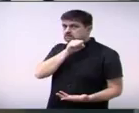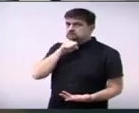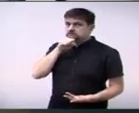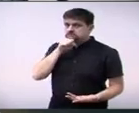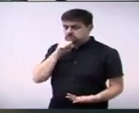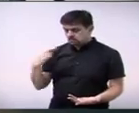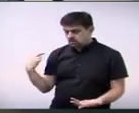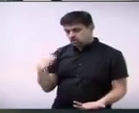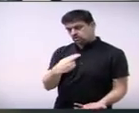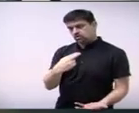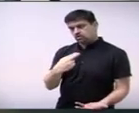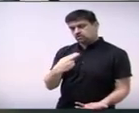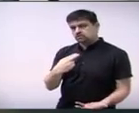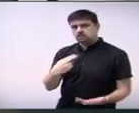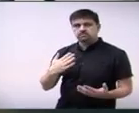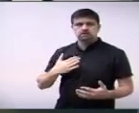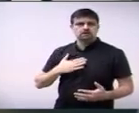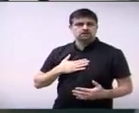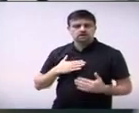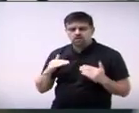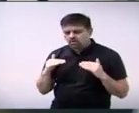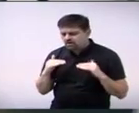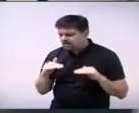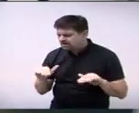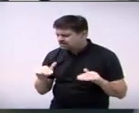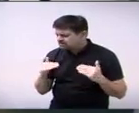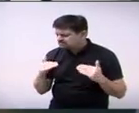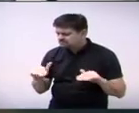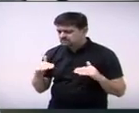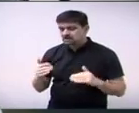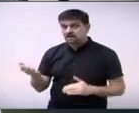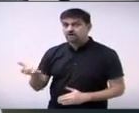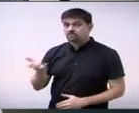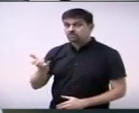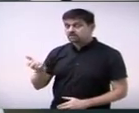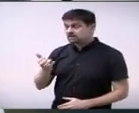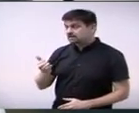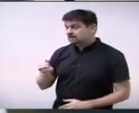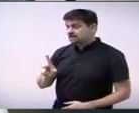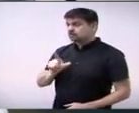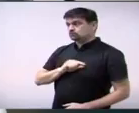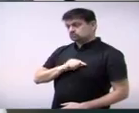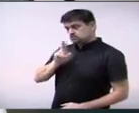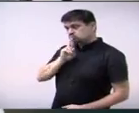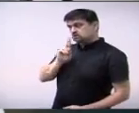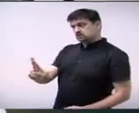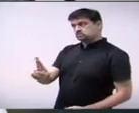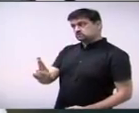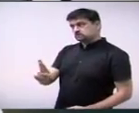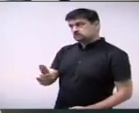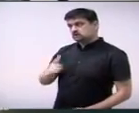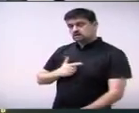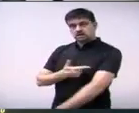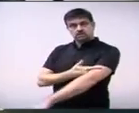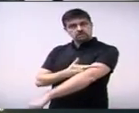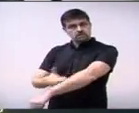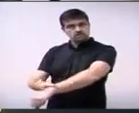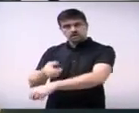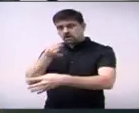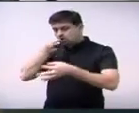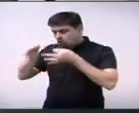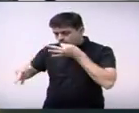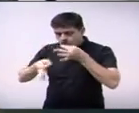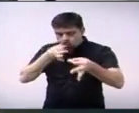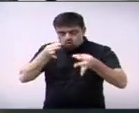citado e com toda tranquilidade responder ao com o Pedro Custódio que na verdade o respeito em absoluto todo e qualquer posicionamento